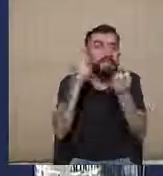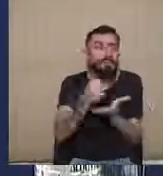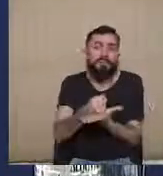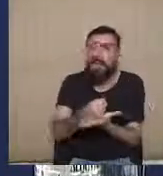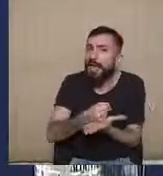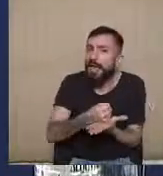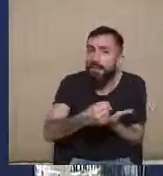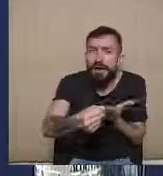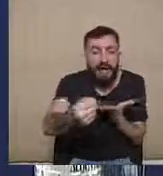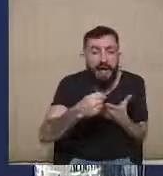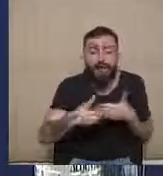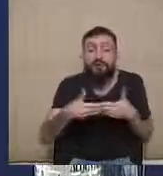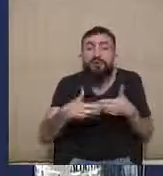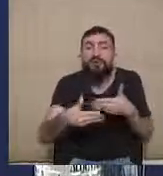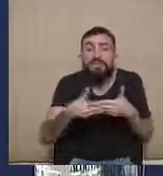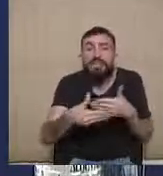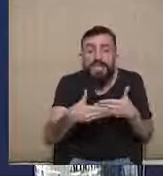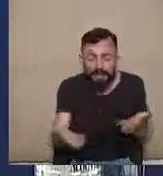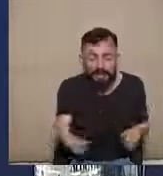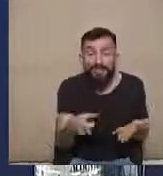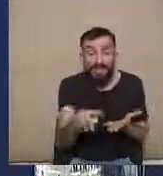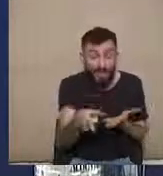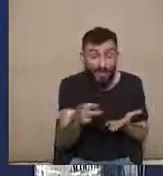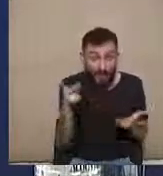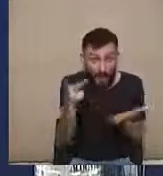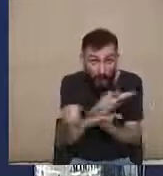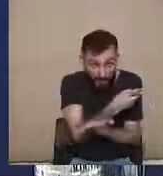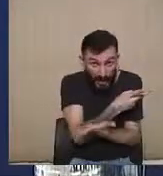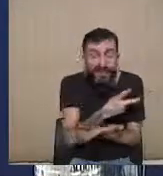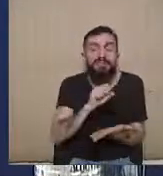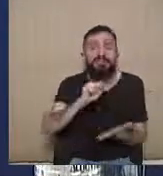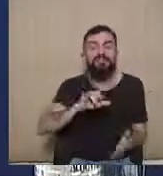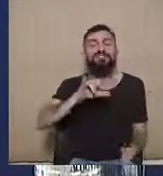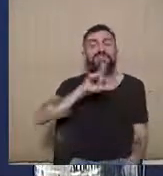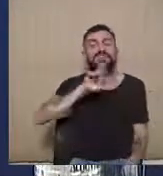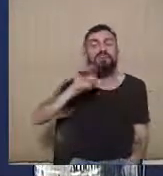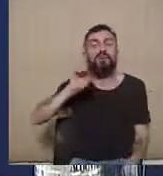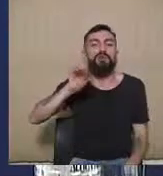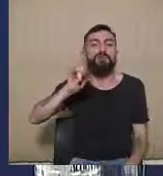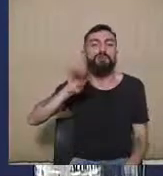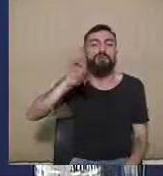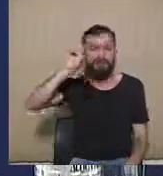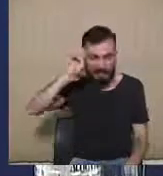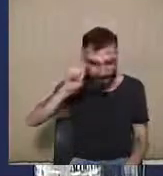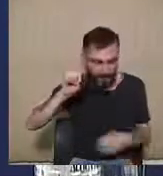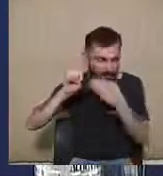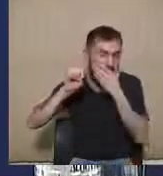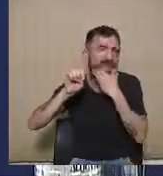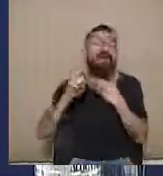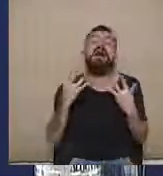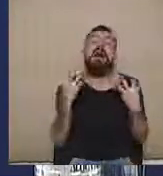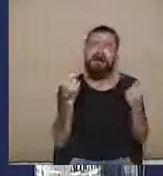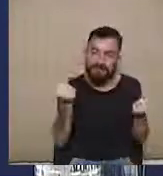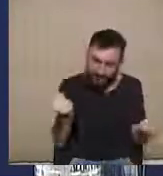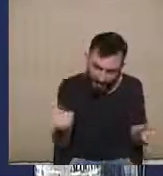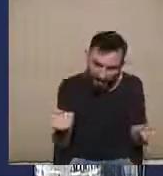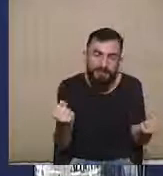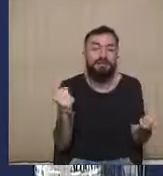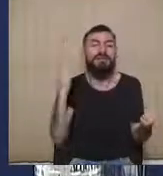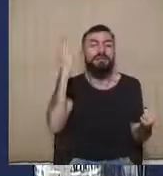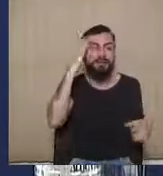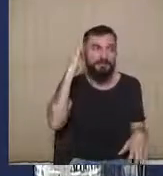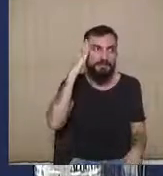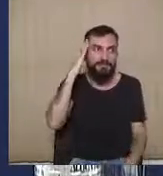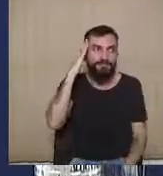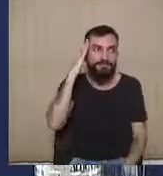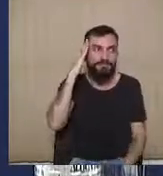e iminente. Então, numa situação como essa, a regra da irrecorribilidade cede seu lugar para, em favor da ideia de